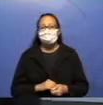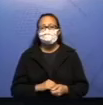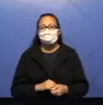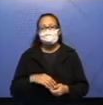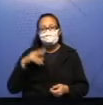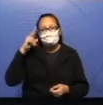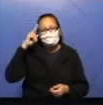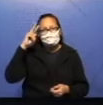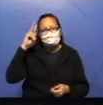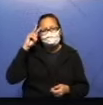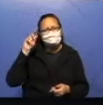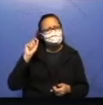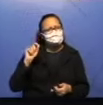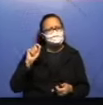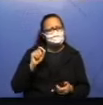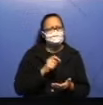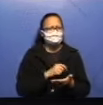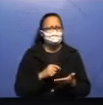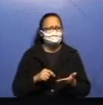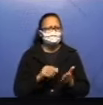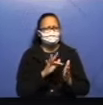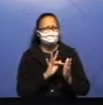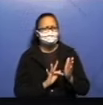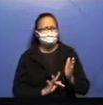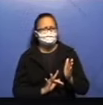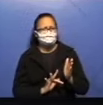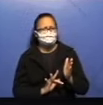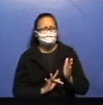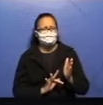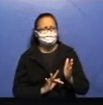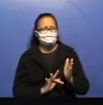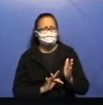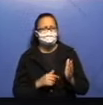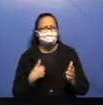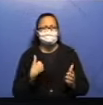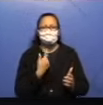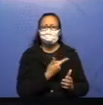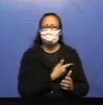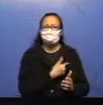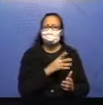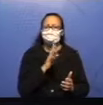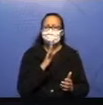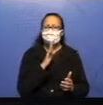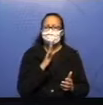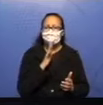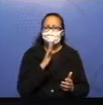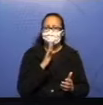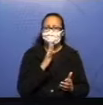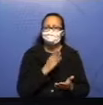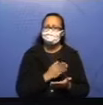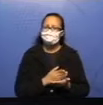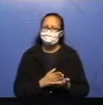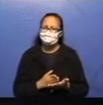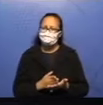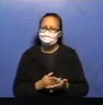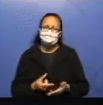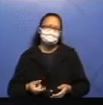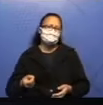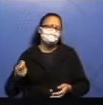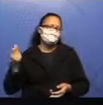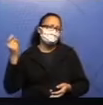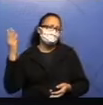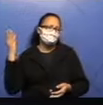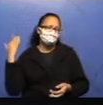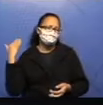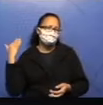Lembrando o que é produção de texto. Nós começamos, né? Nós conhecemos alguns inícios, né? O era uma vez. Quando a gente